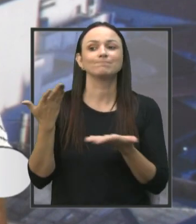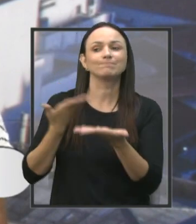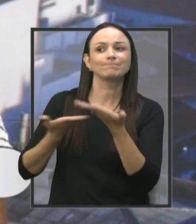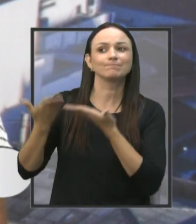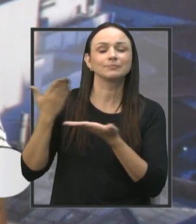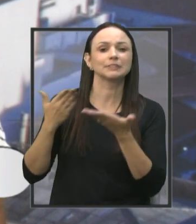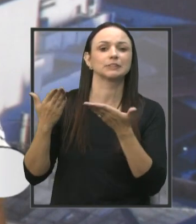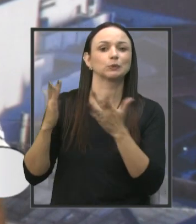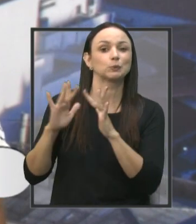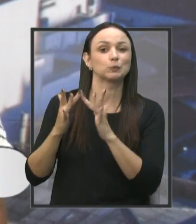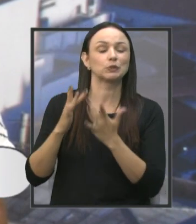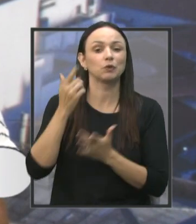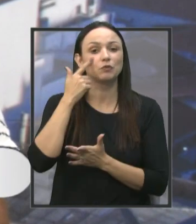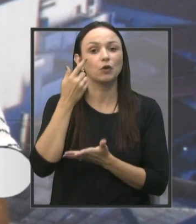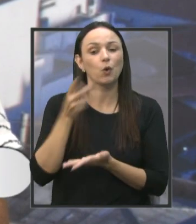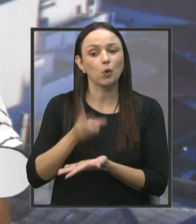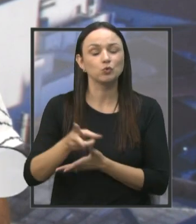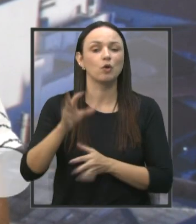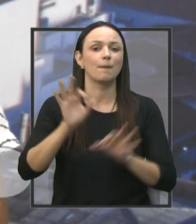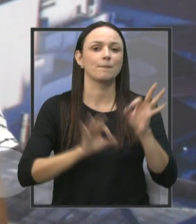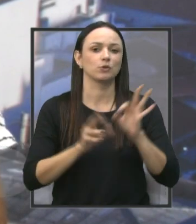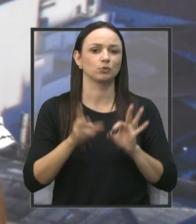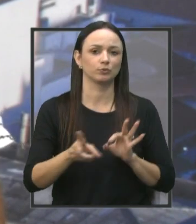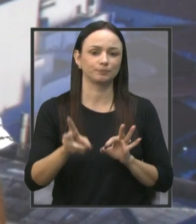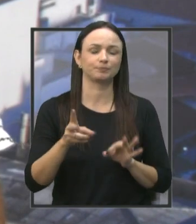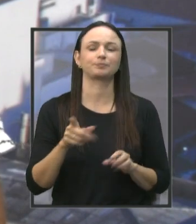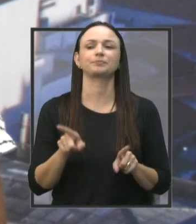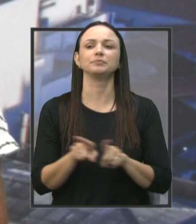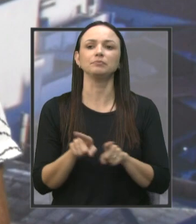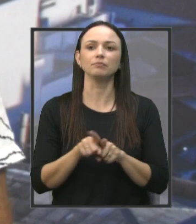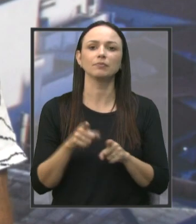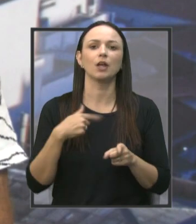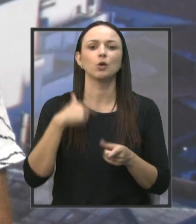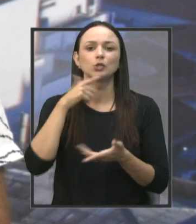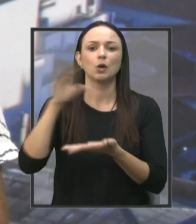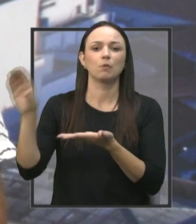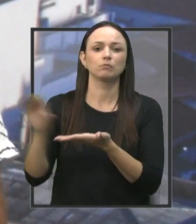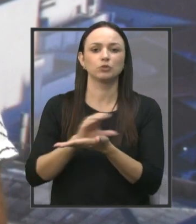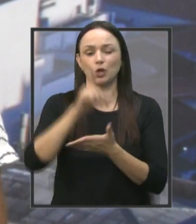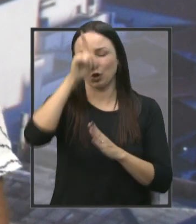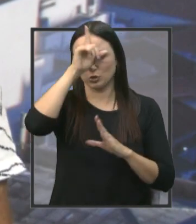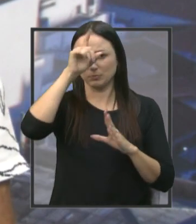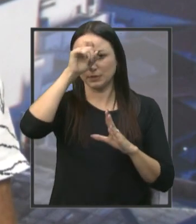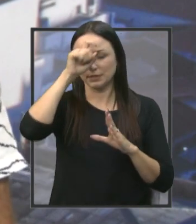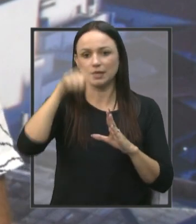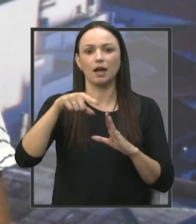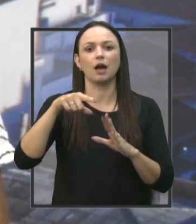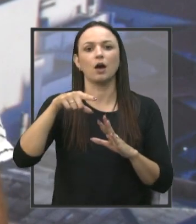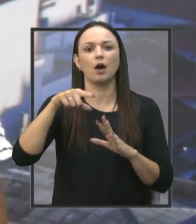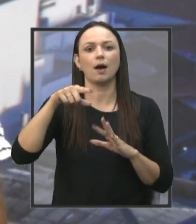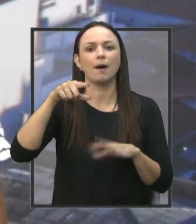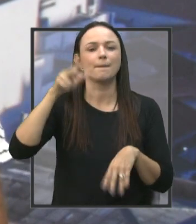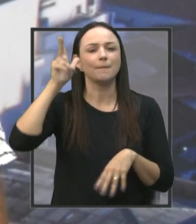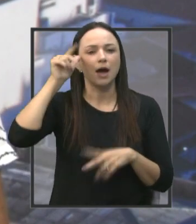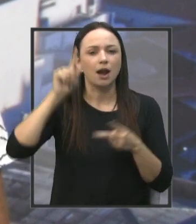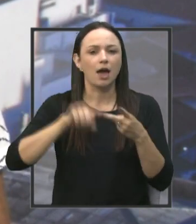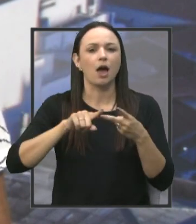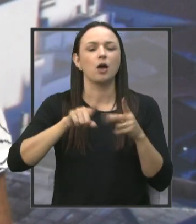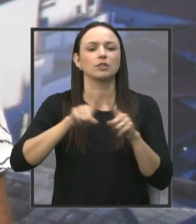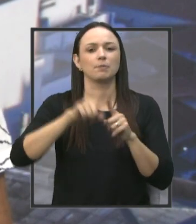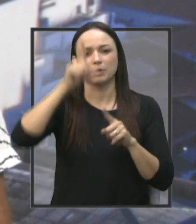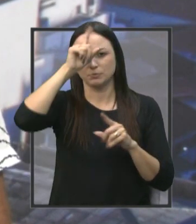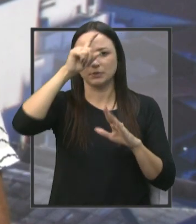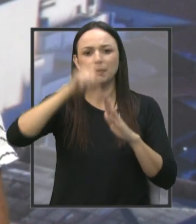sempre manter esse projeto na nossa cidade. Eu trouxe aí as emendas, tanto para o Maró Carvalho, para o Perlate, esse projeto do Perlate,